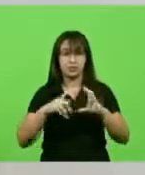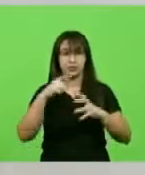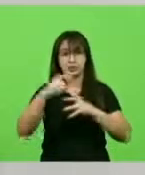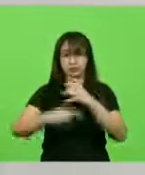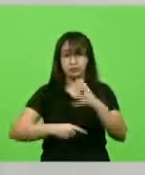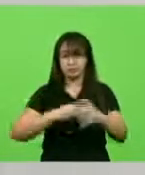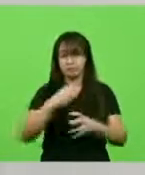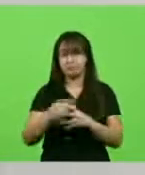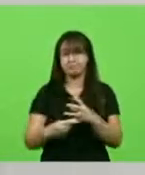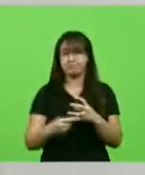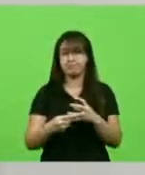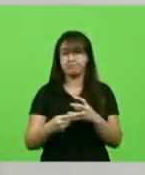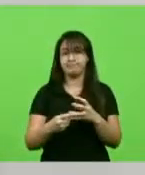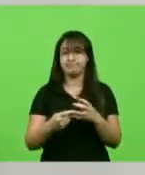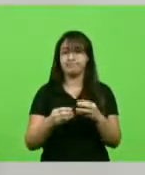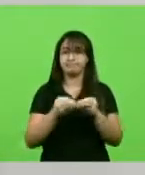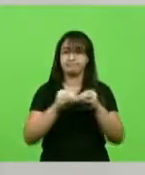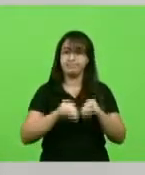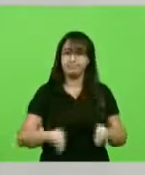trazendo